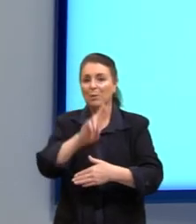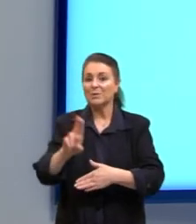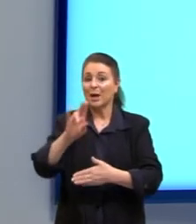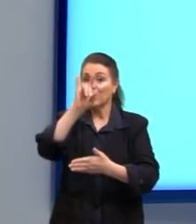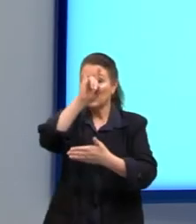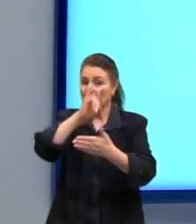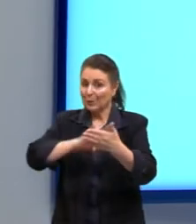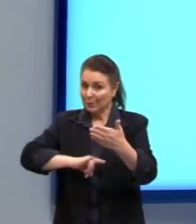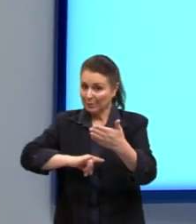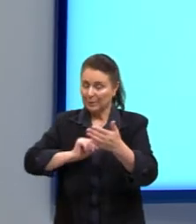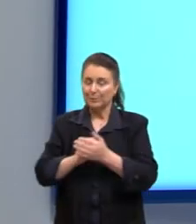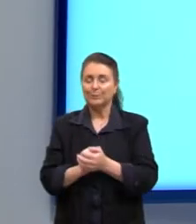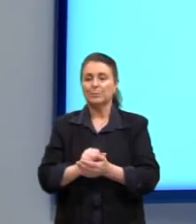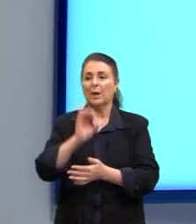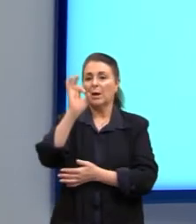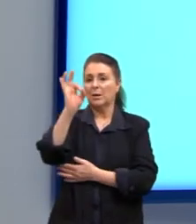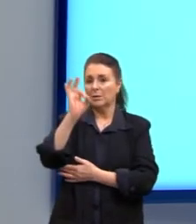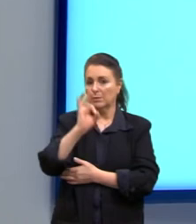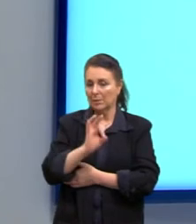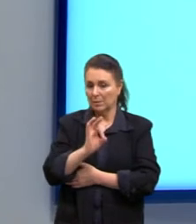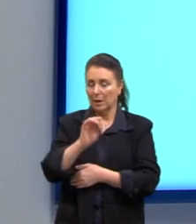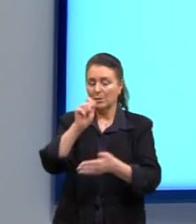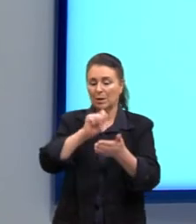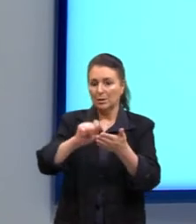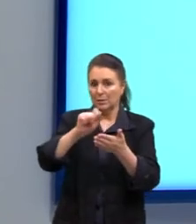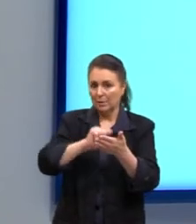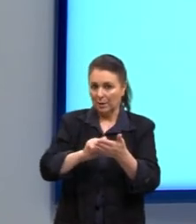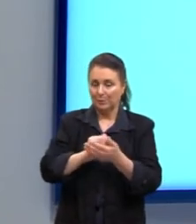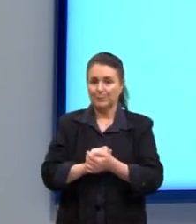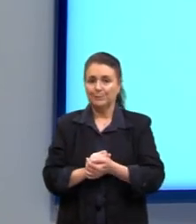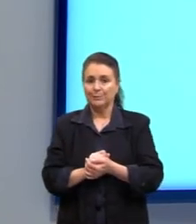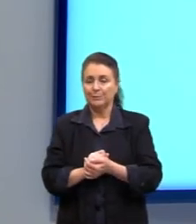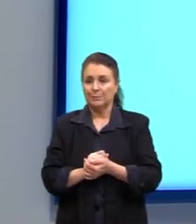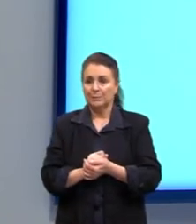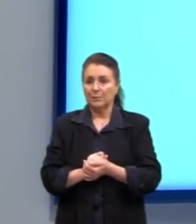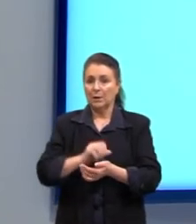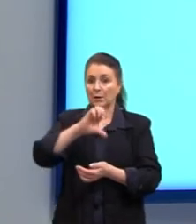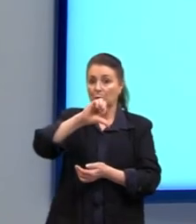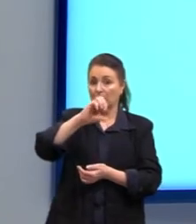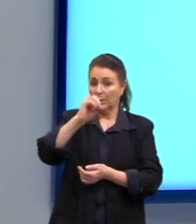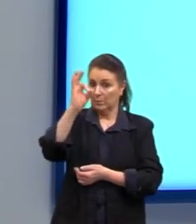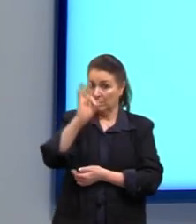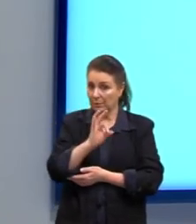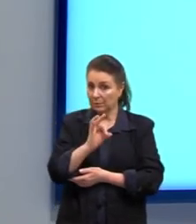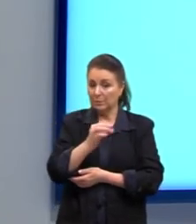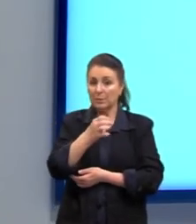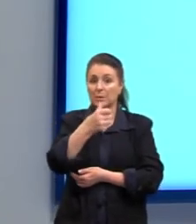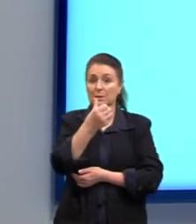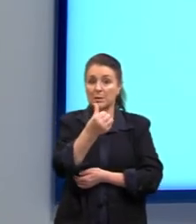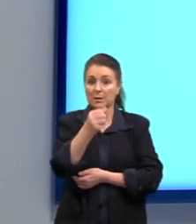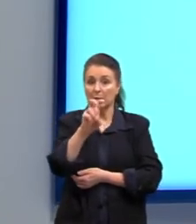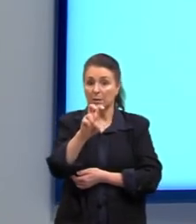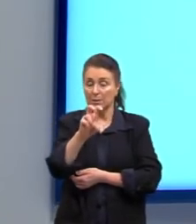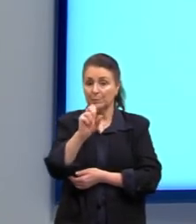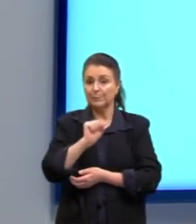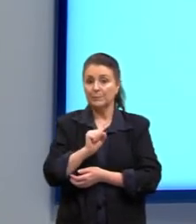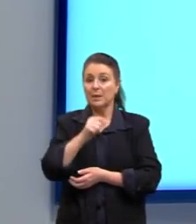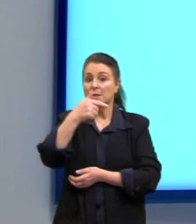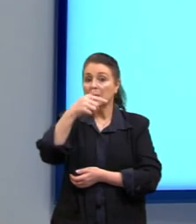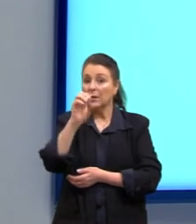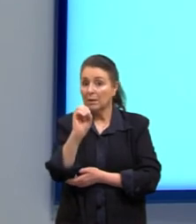As porcentagens anotadas foram 90%, 65%,